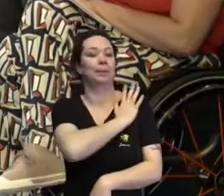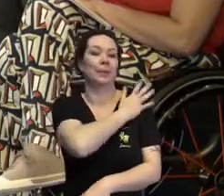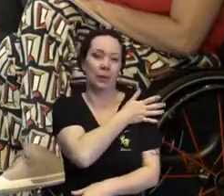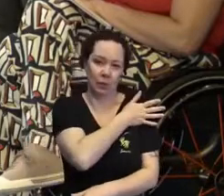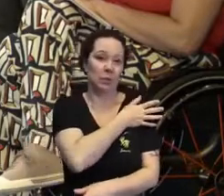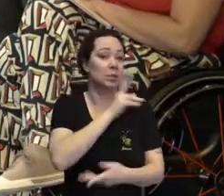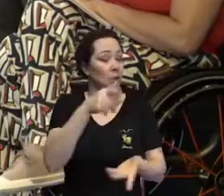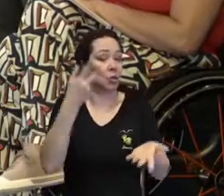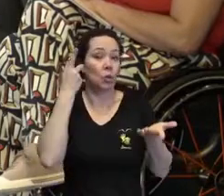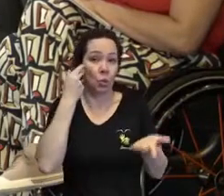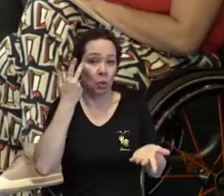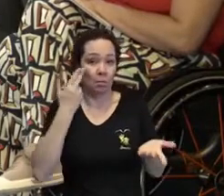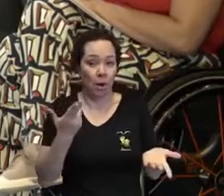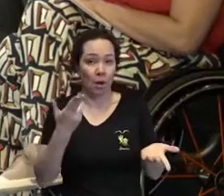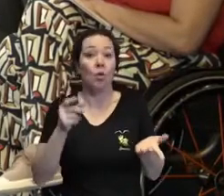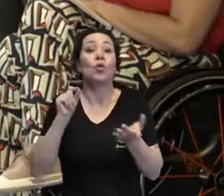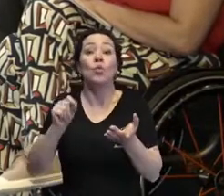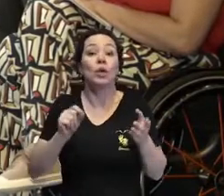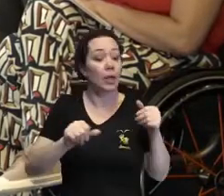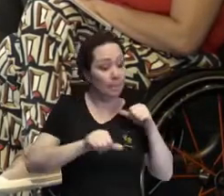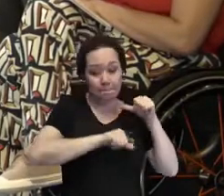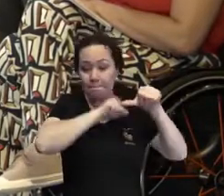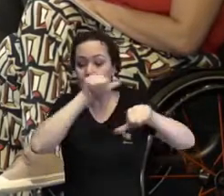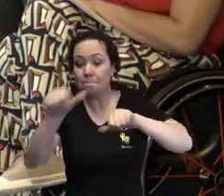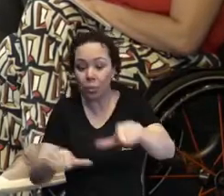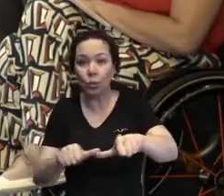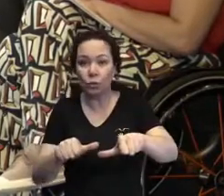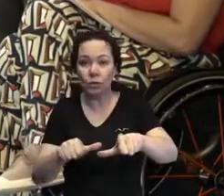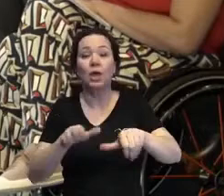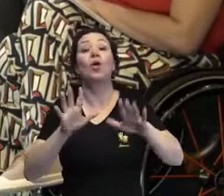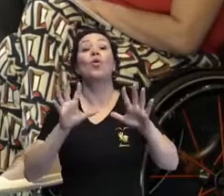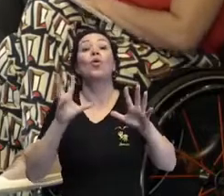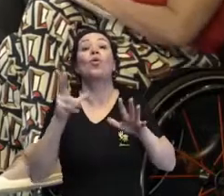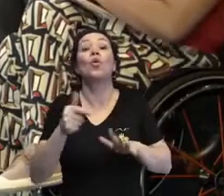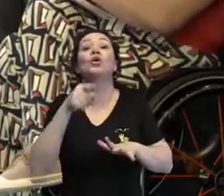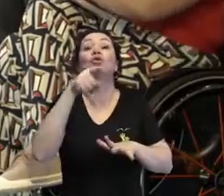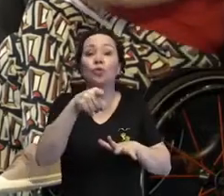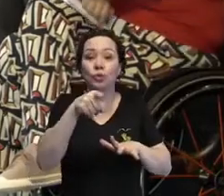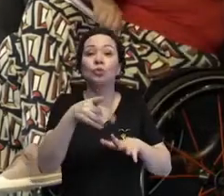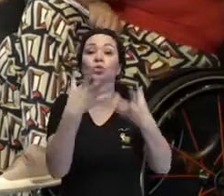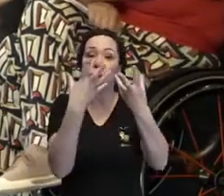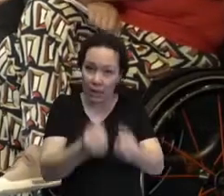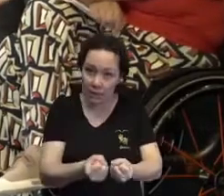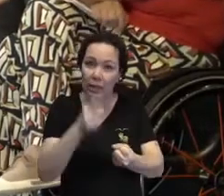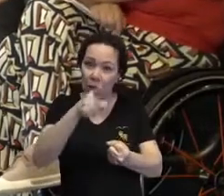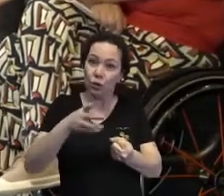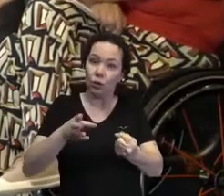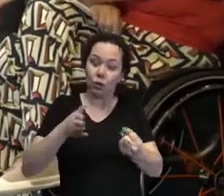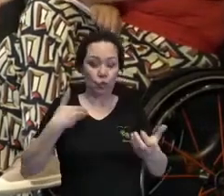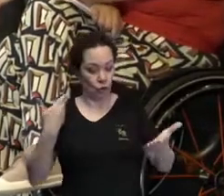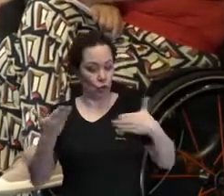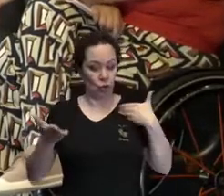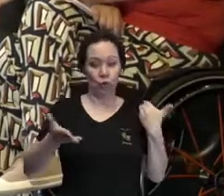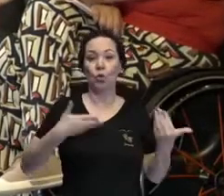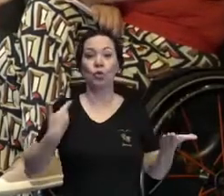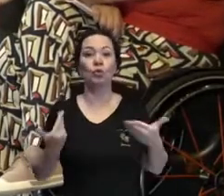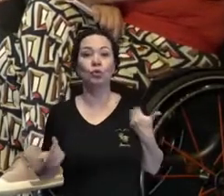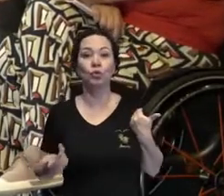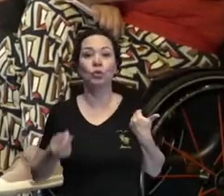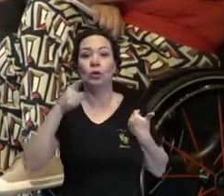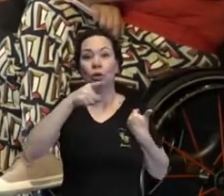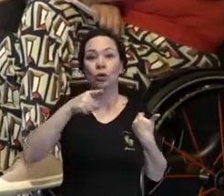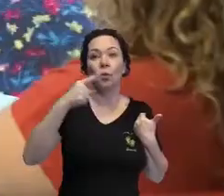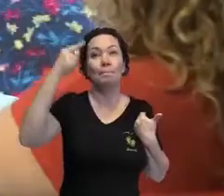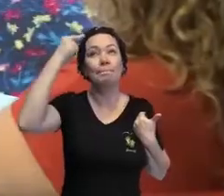alguém que ainda não virou essa chave é o quanto a gente está disposto a se questionar, a repensar nossos